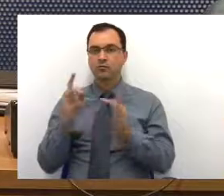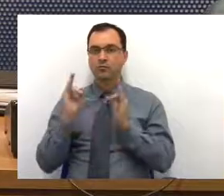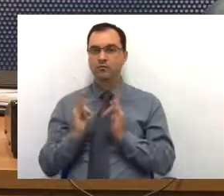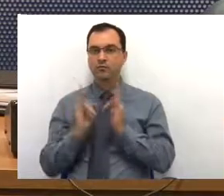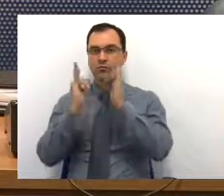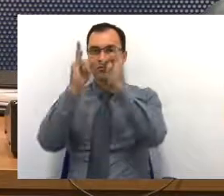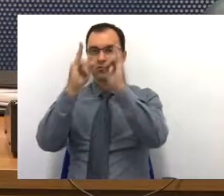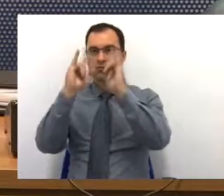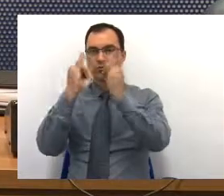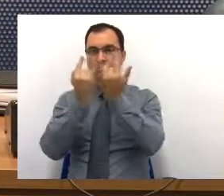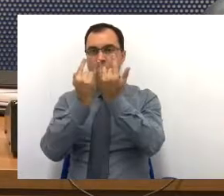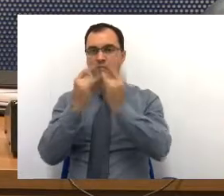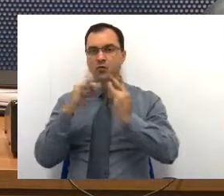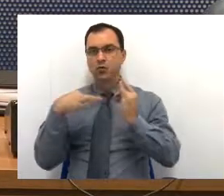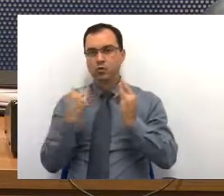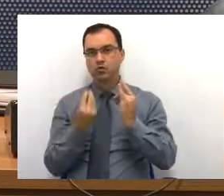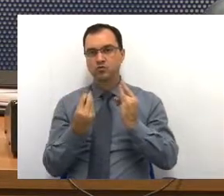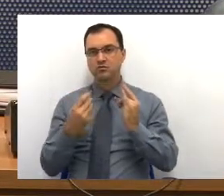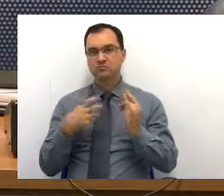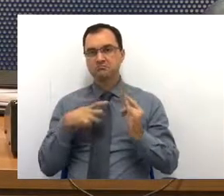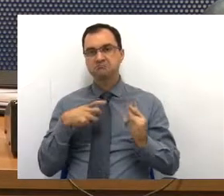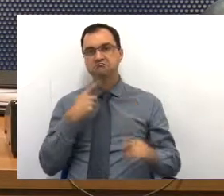Todos têm interesse.